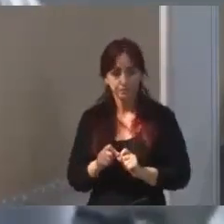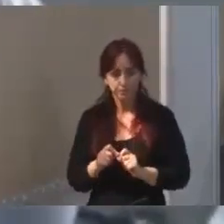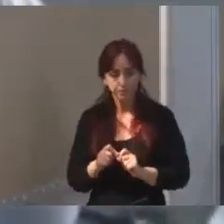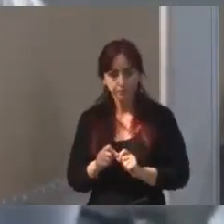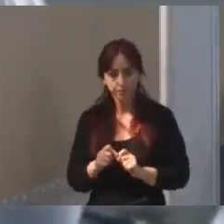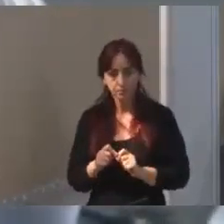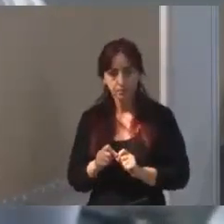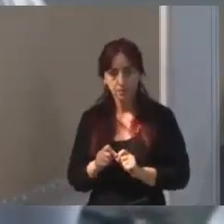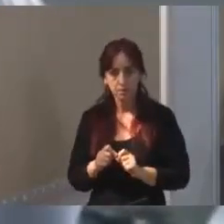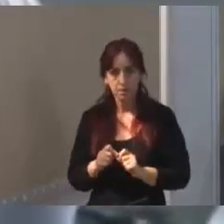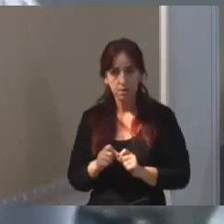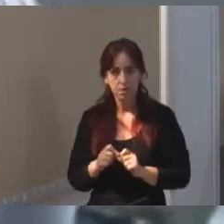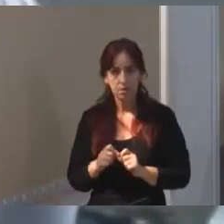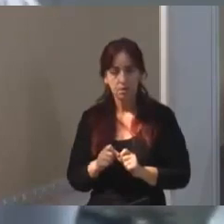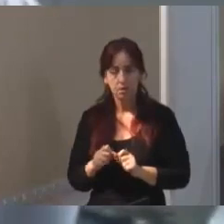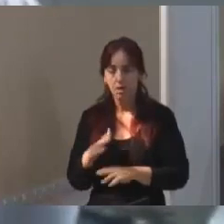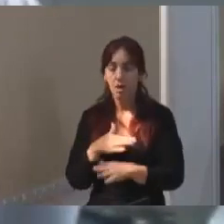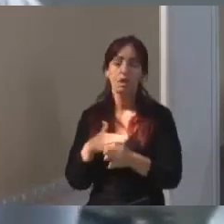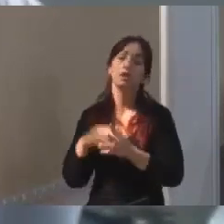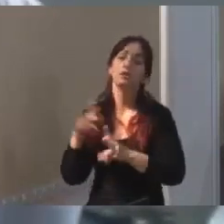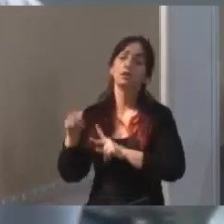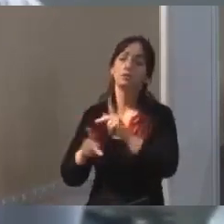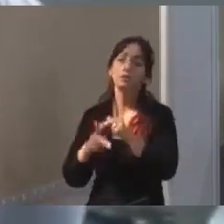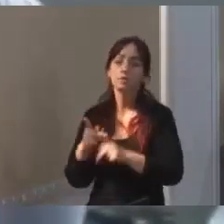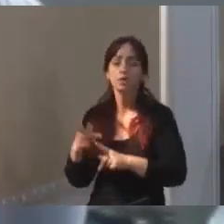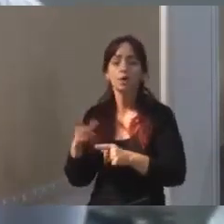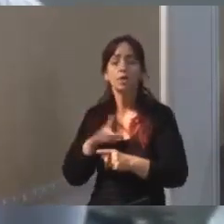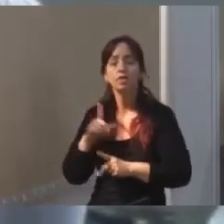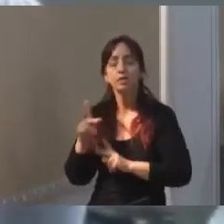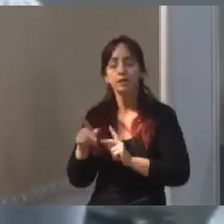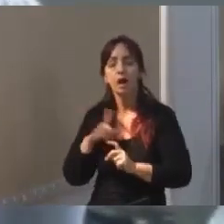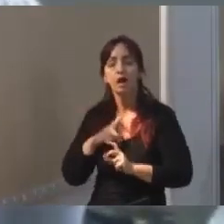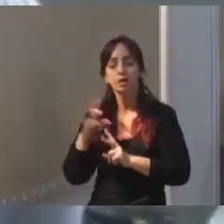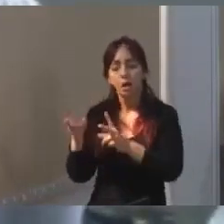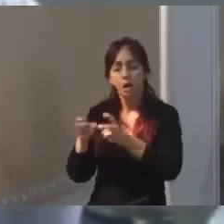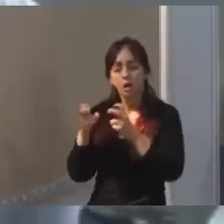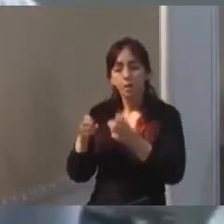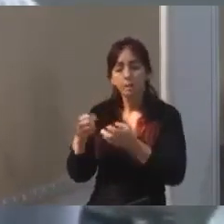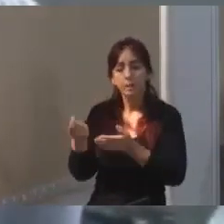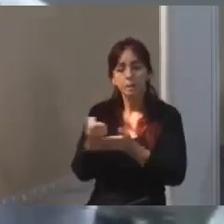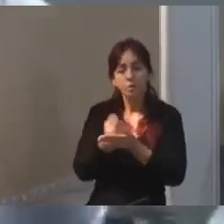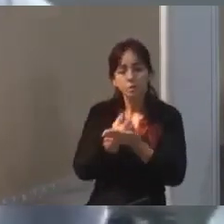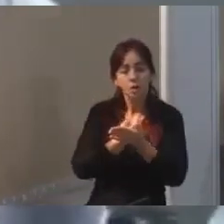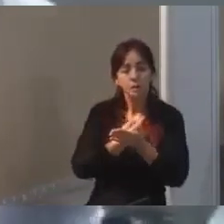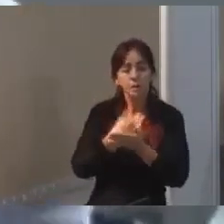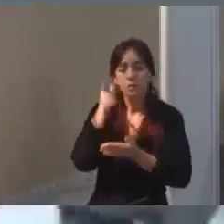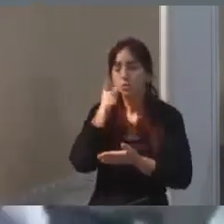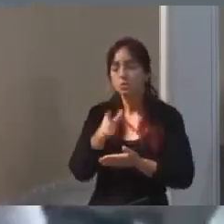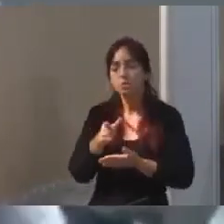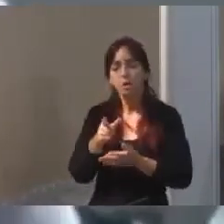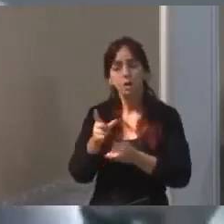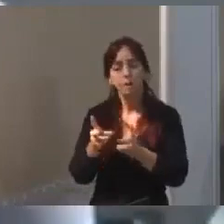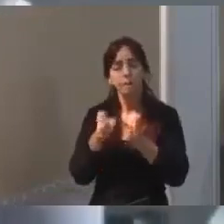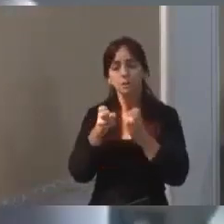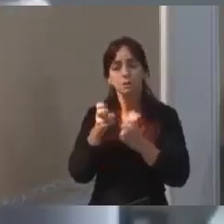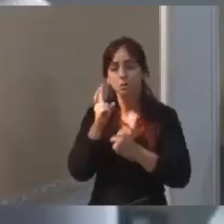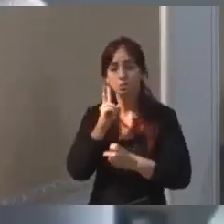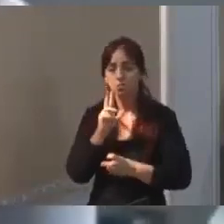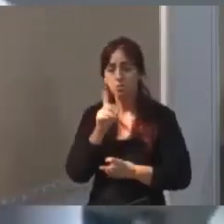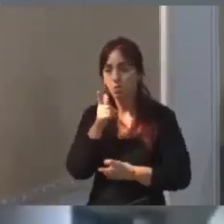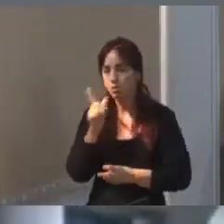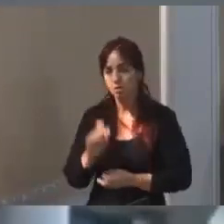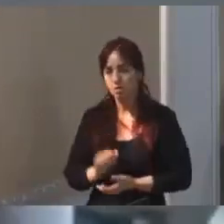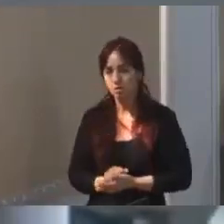está, no dia a dia, acompanhando o orçamento, consegue perceber. Então,